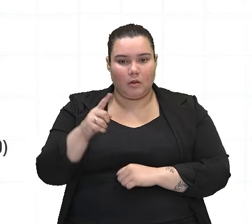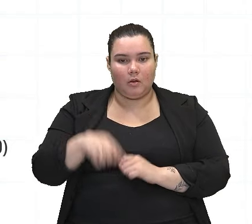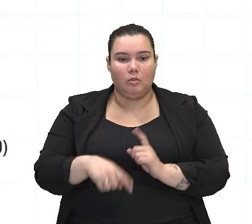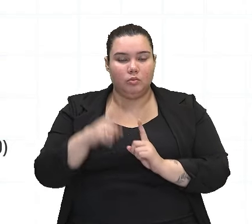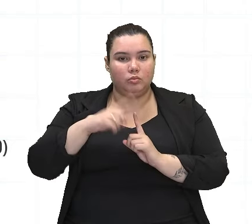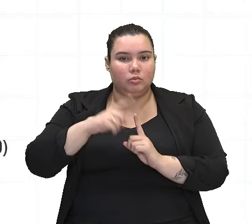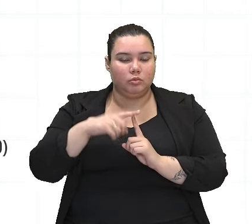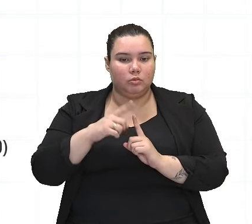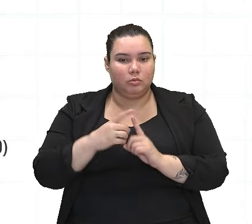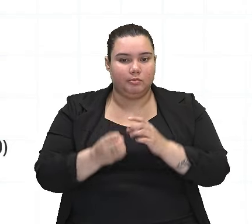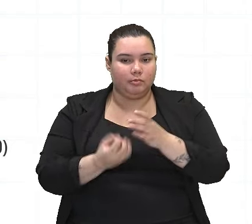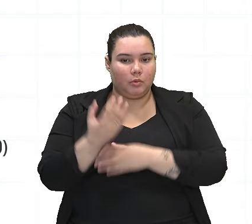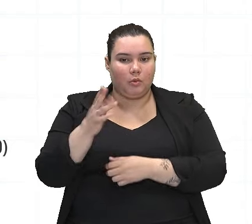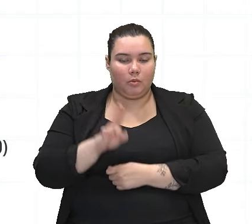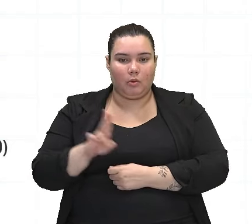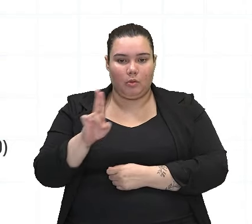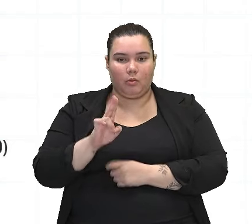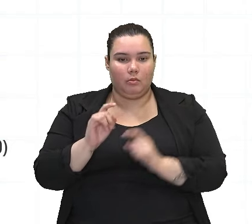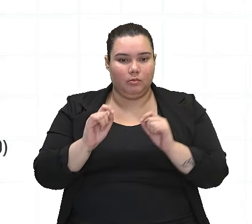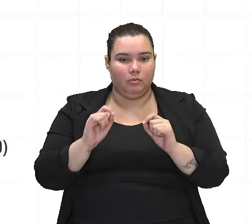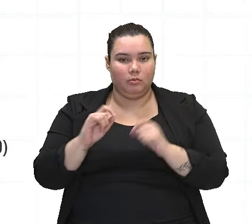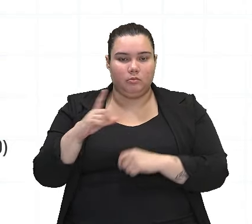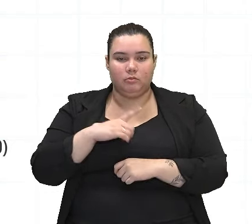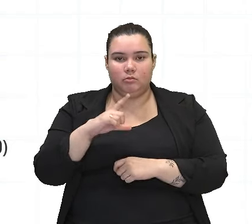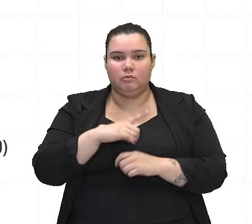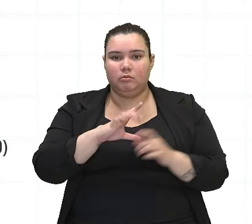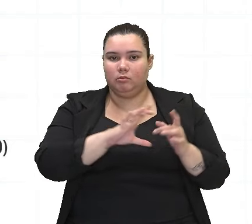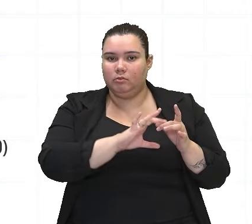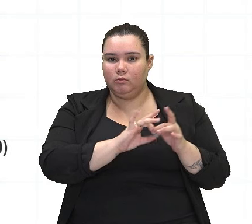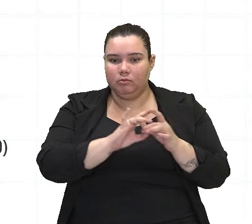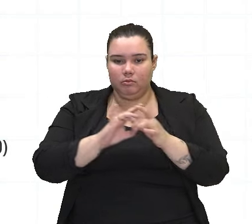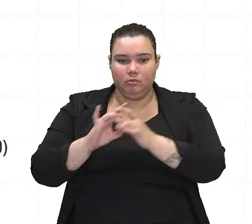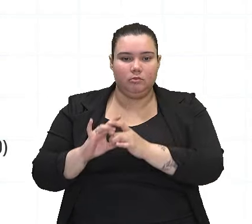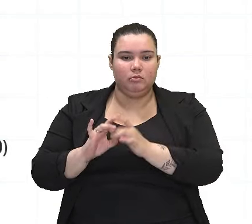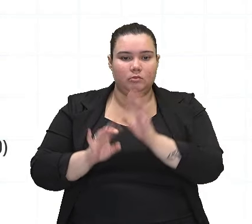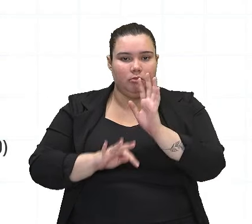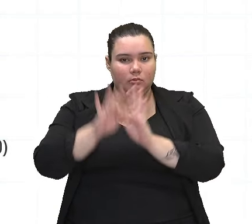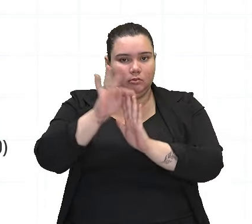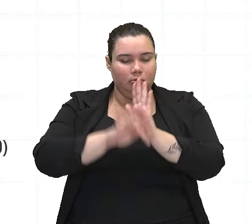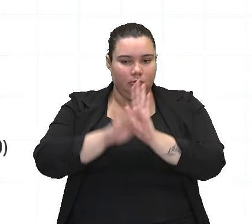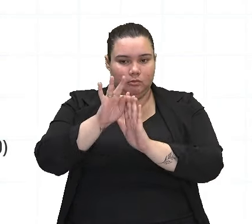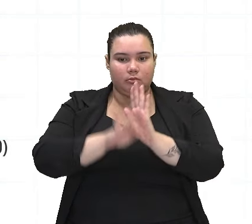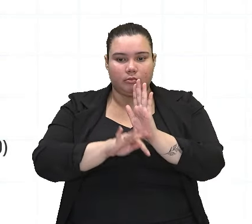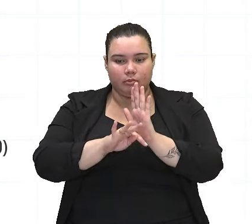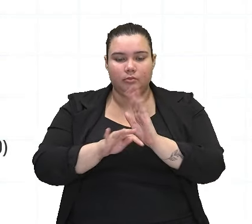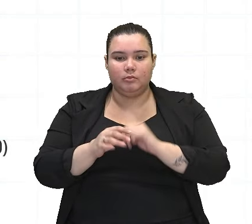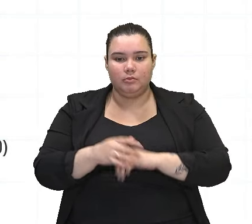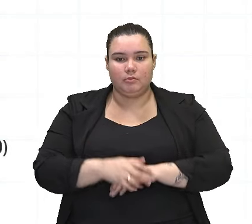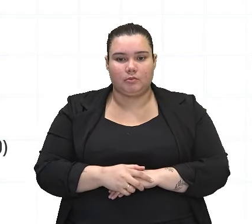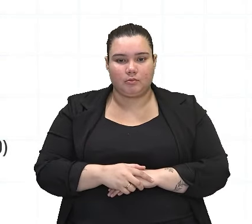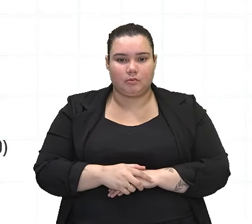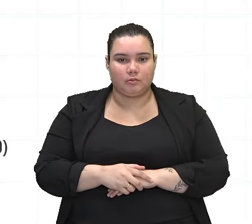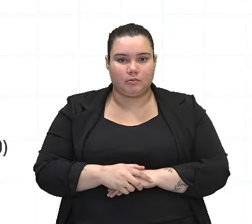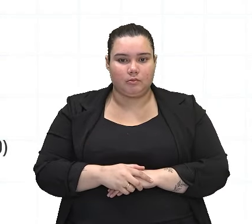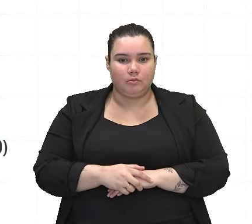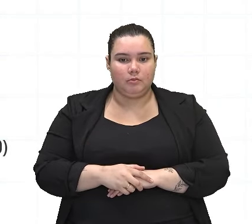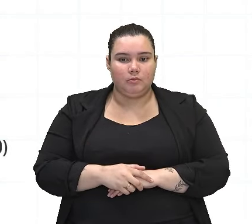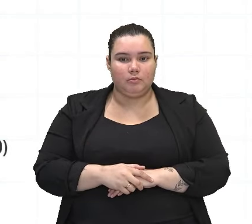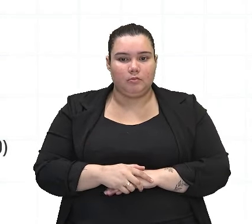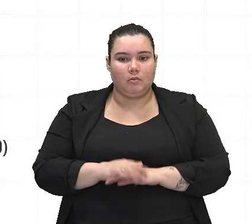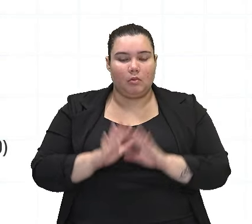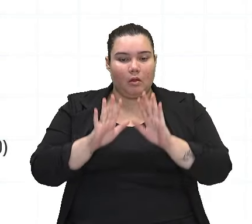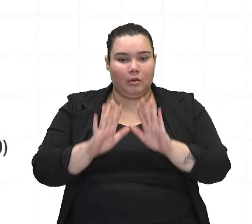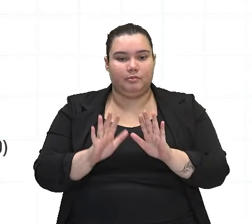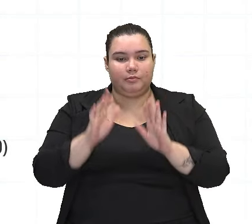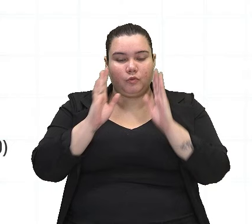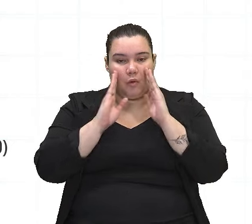muito frequentemente utilizado, para estabelecer a coesão de um texto. Aqui, porém,